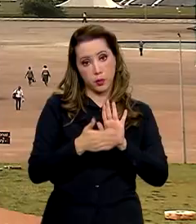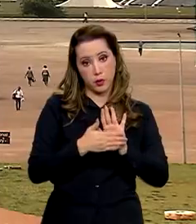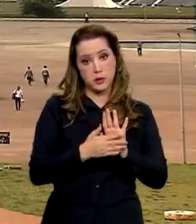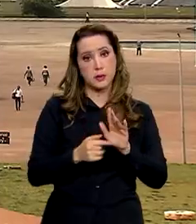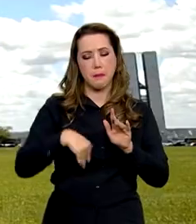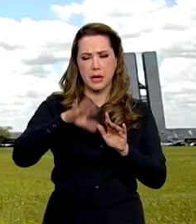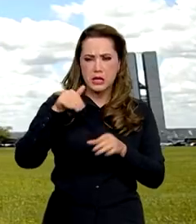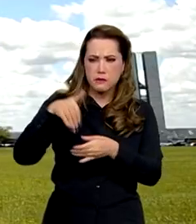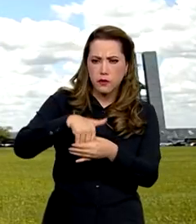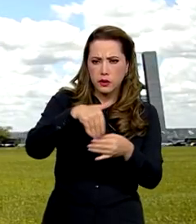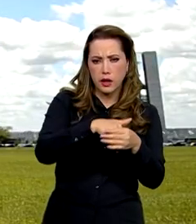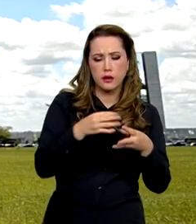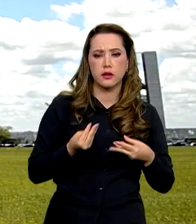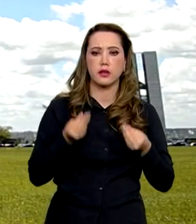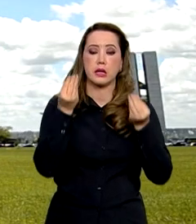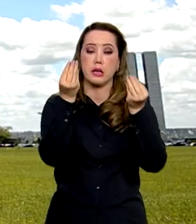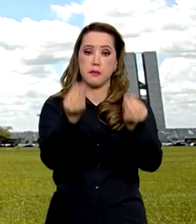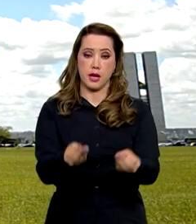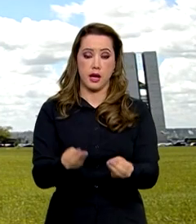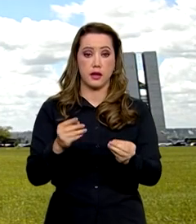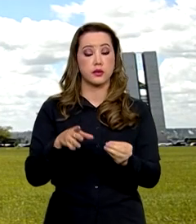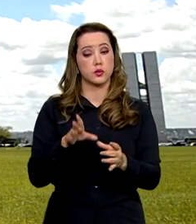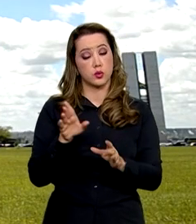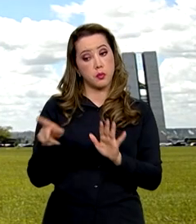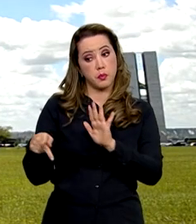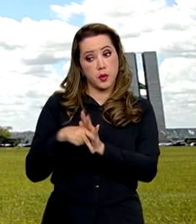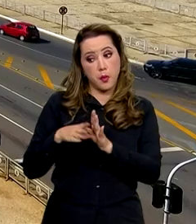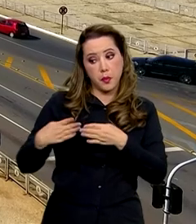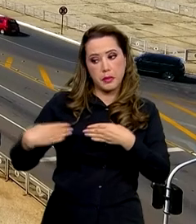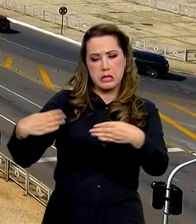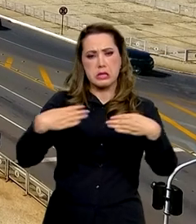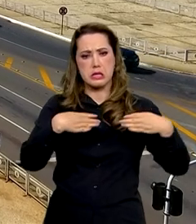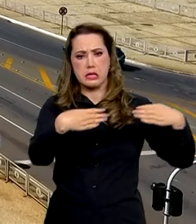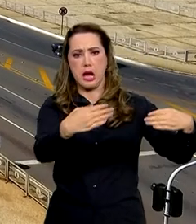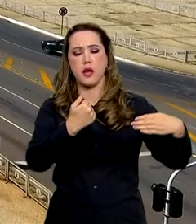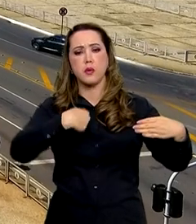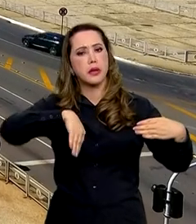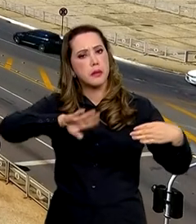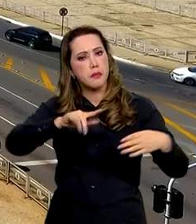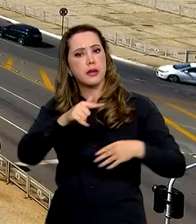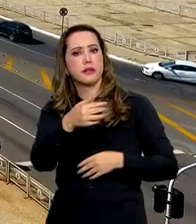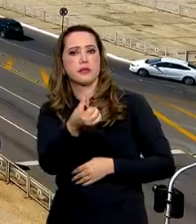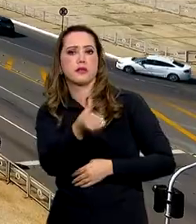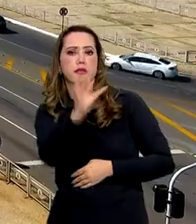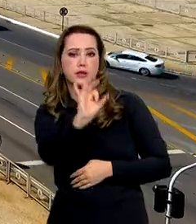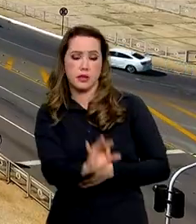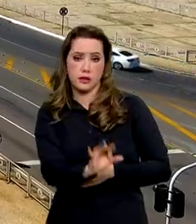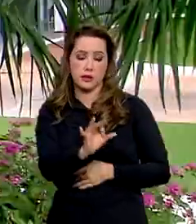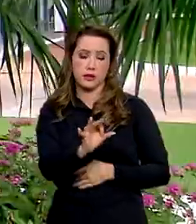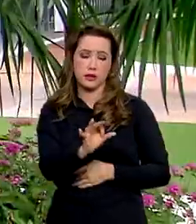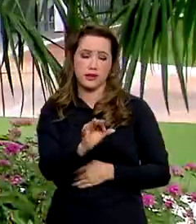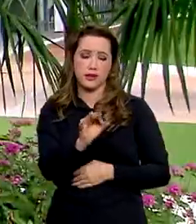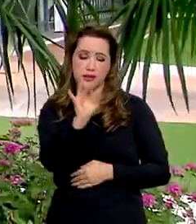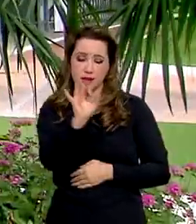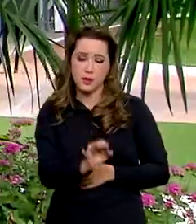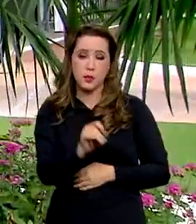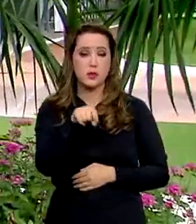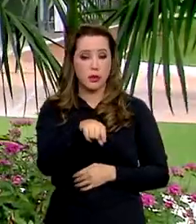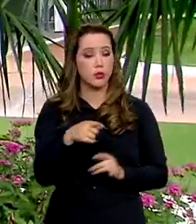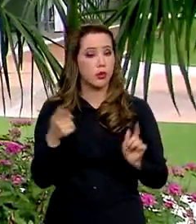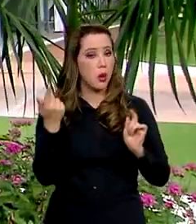de cada área foram encaminhadas para o respectivo ministério e mais de 76% delas foram